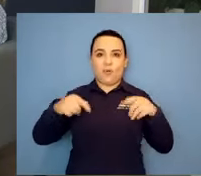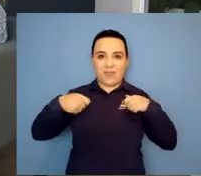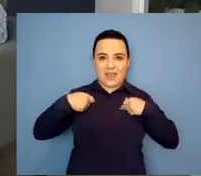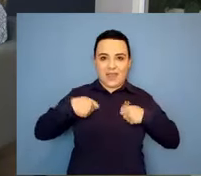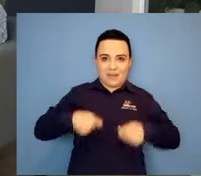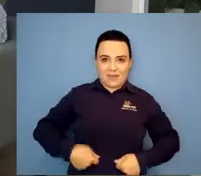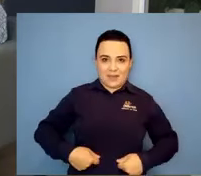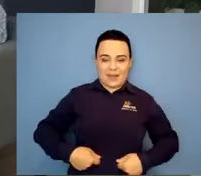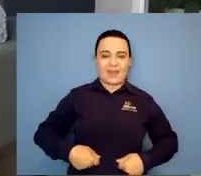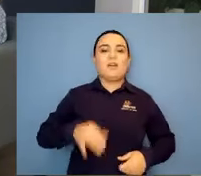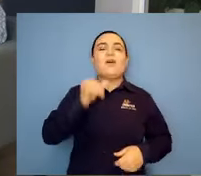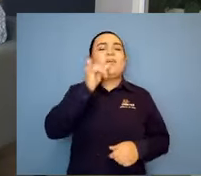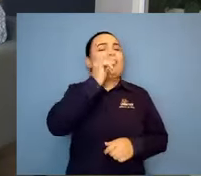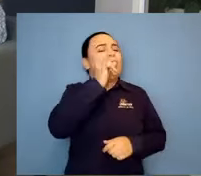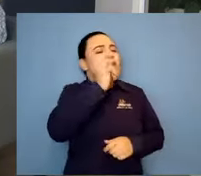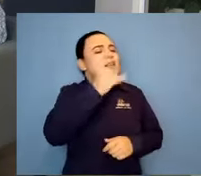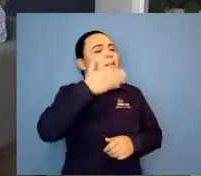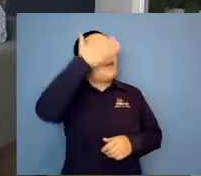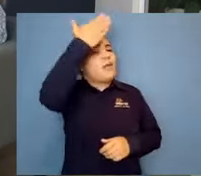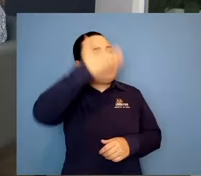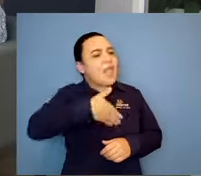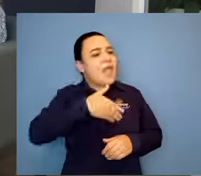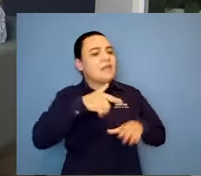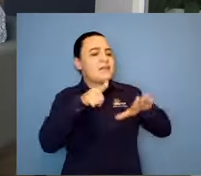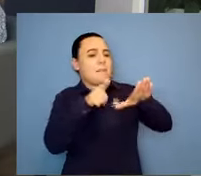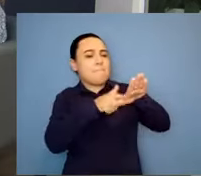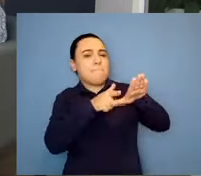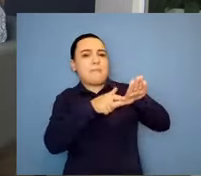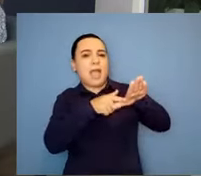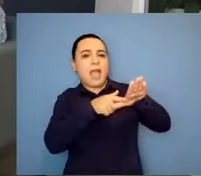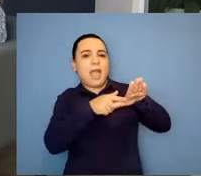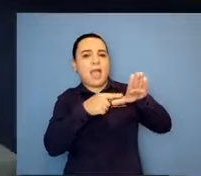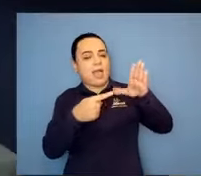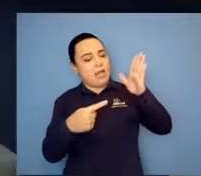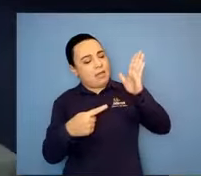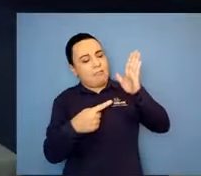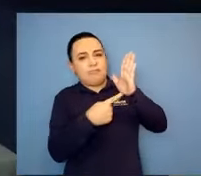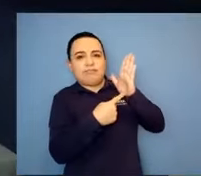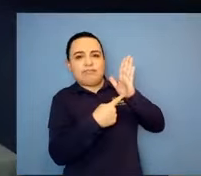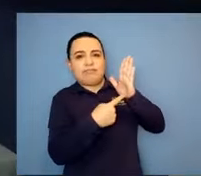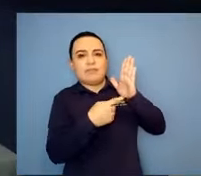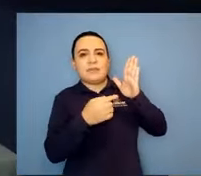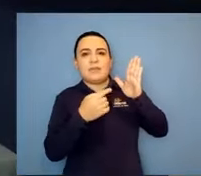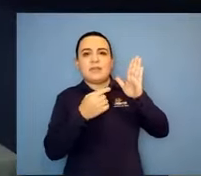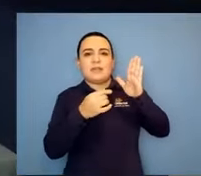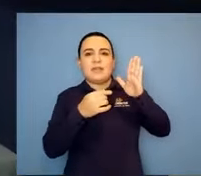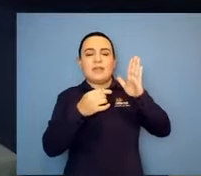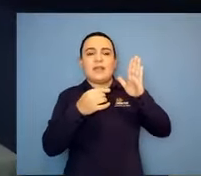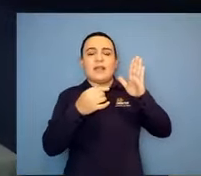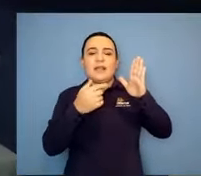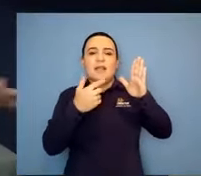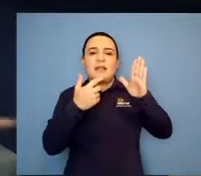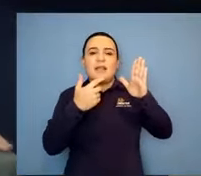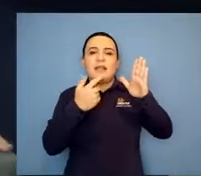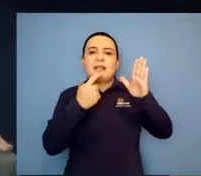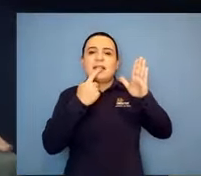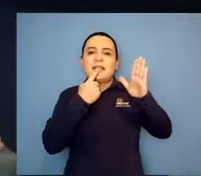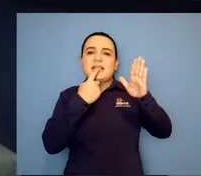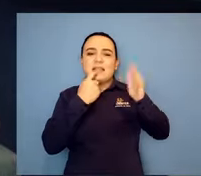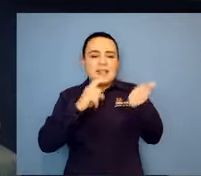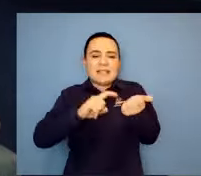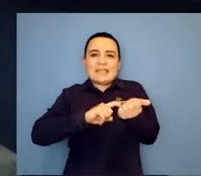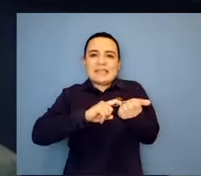e tudo isso, como é que está? Muito importante você lembrar desse assunto, né? No Brasil todo existe uma ampliação do teste do